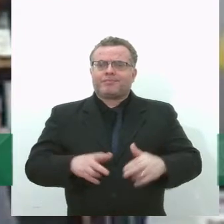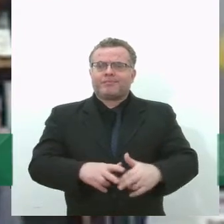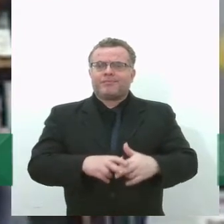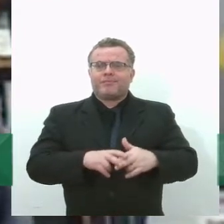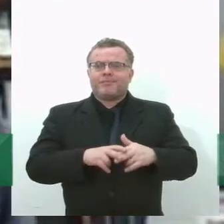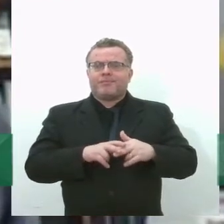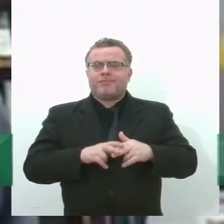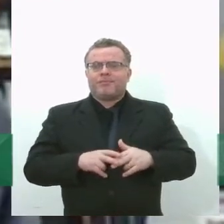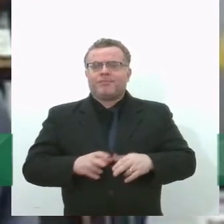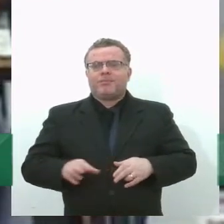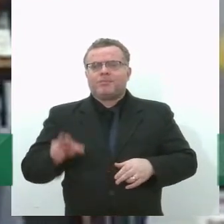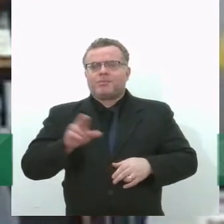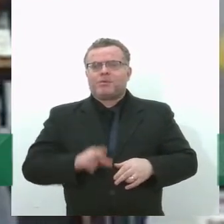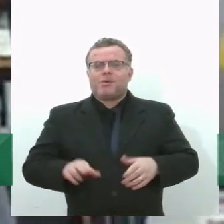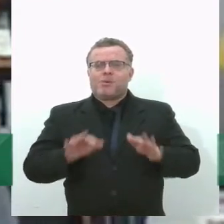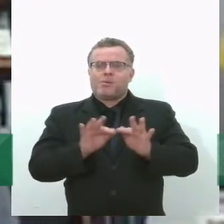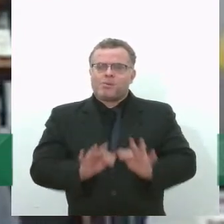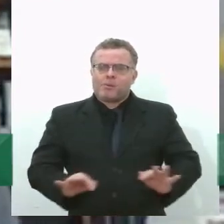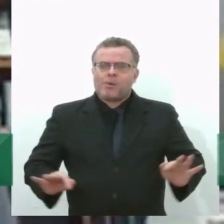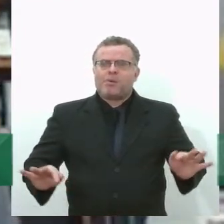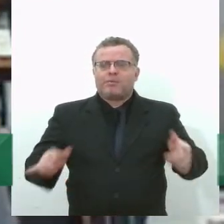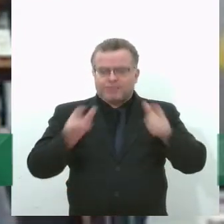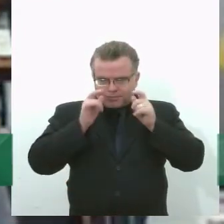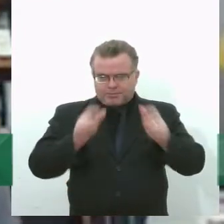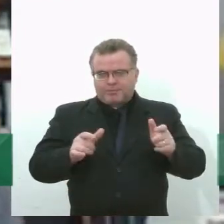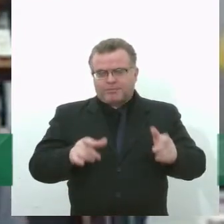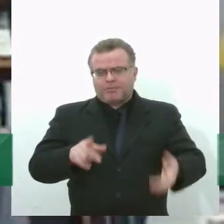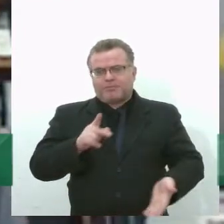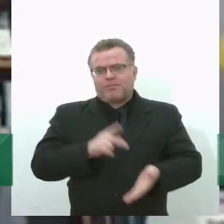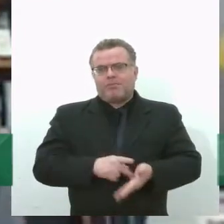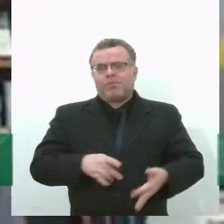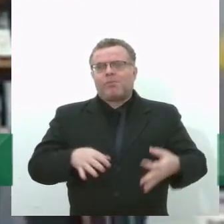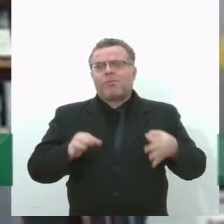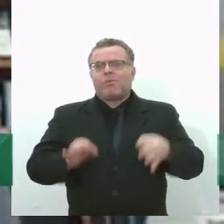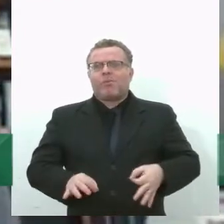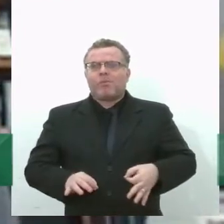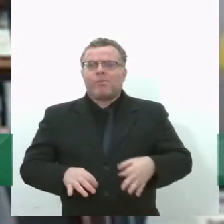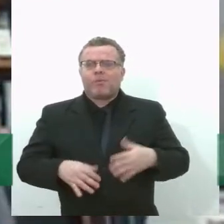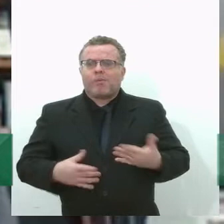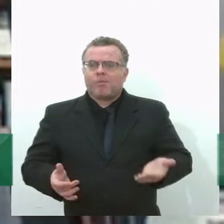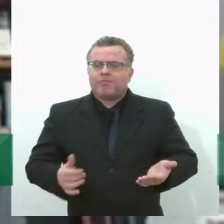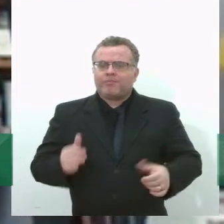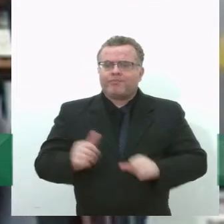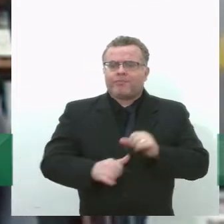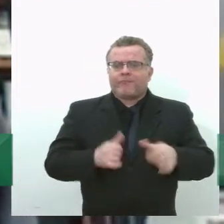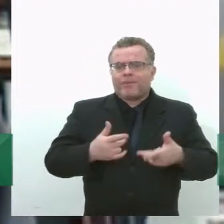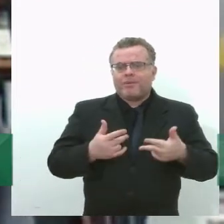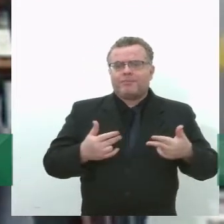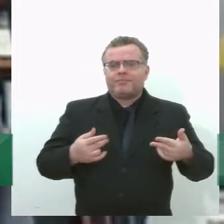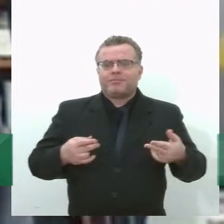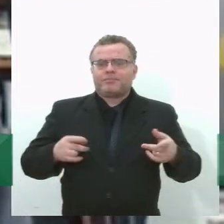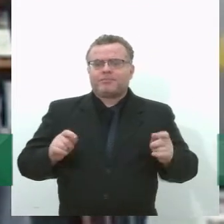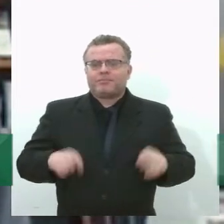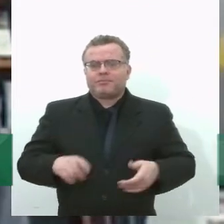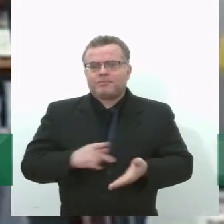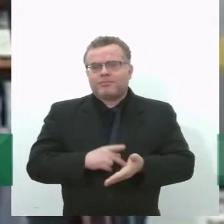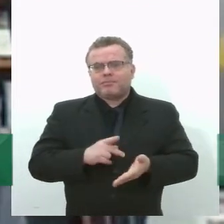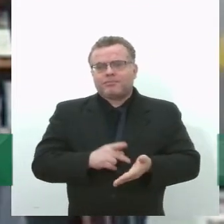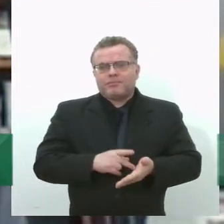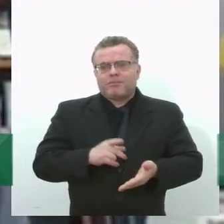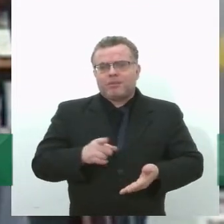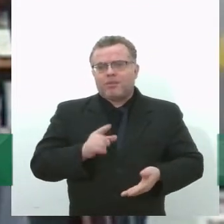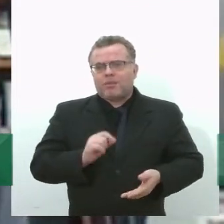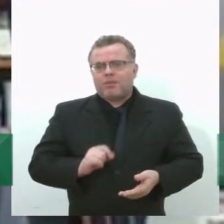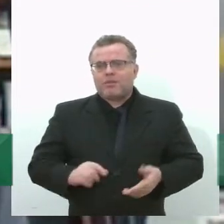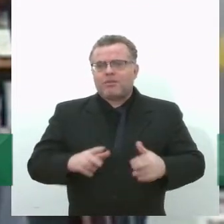mais nobre, mais interessante e mais ambientalmente adequado seria transformar esse biogás de aterro em biometano. E a